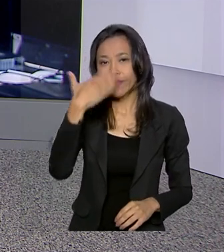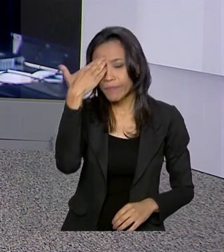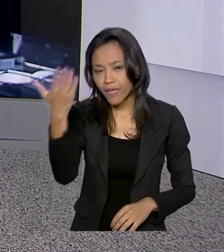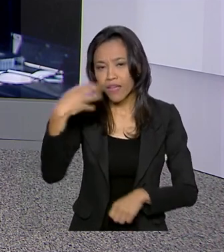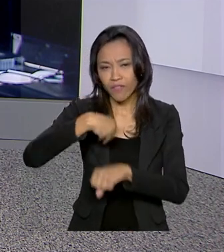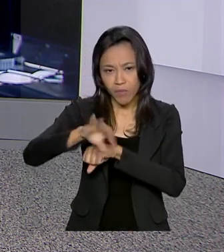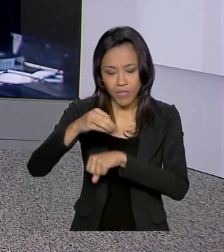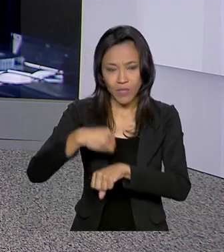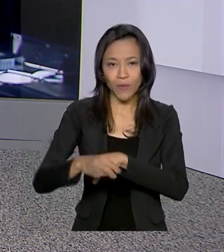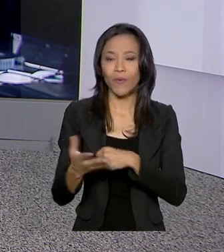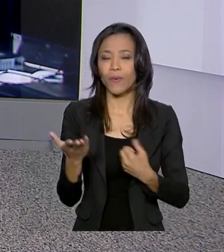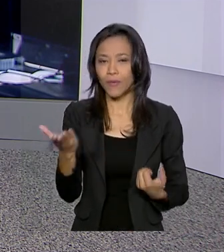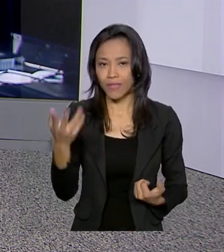informações ao vivo, direto de São Paulo.